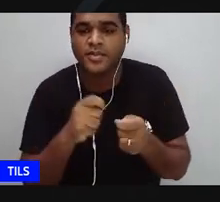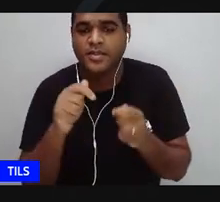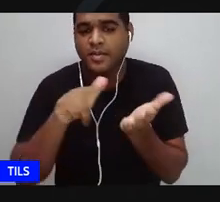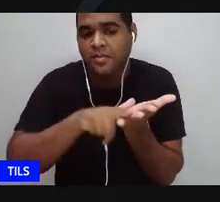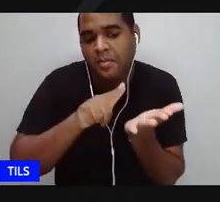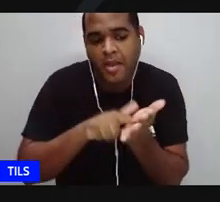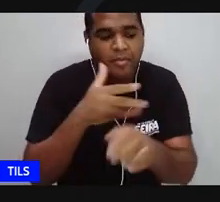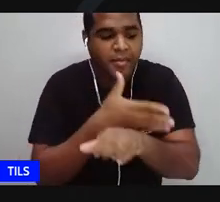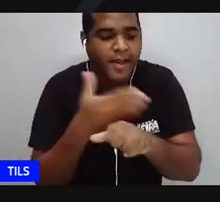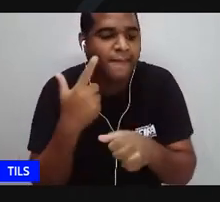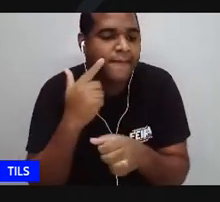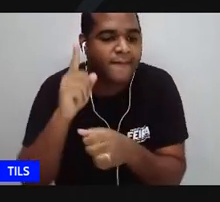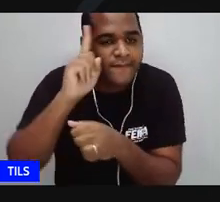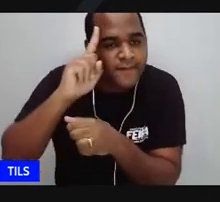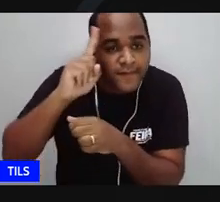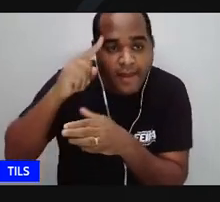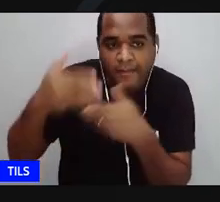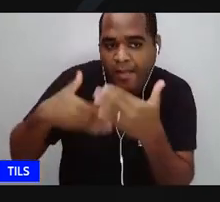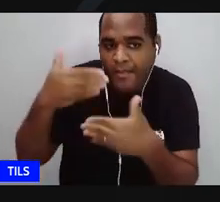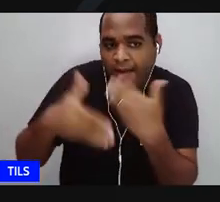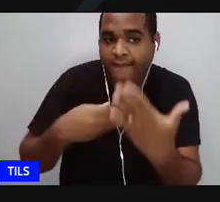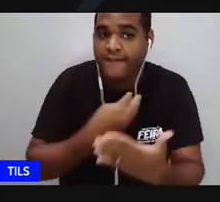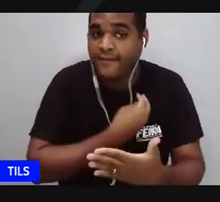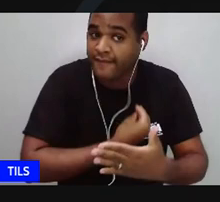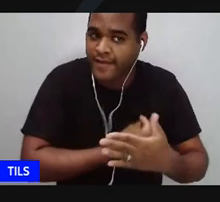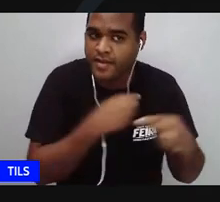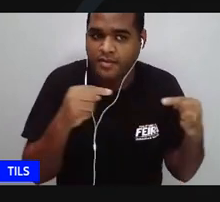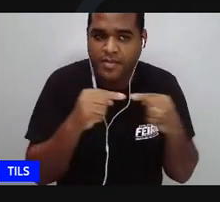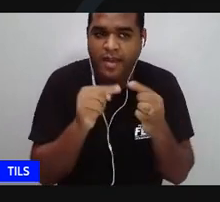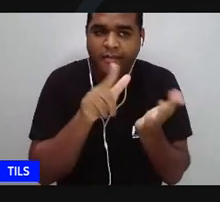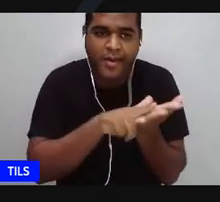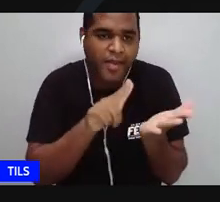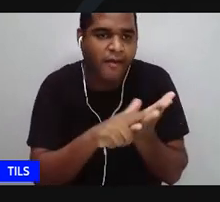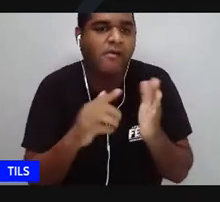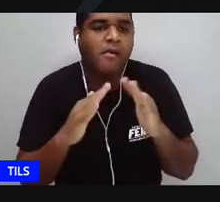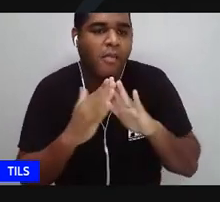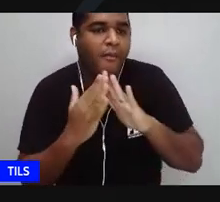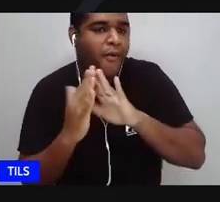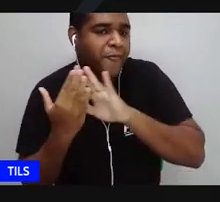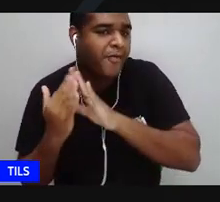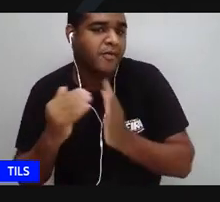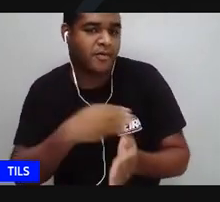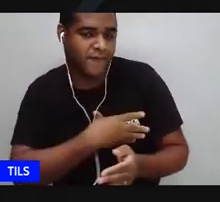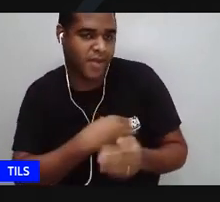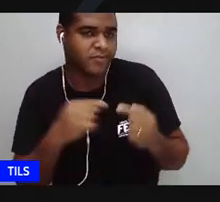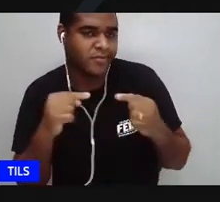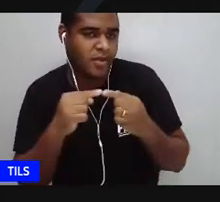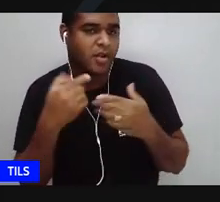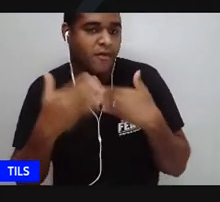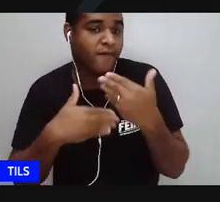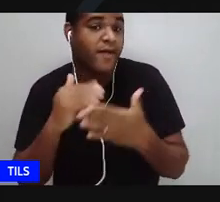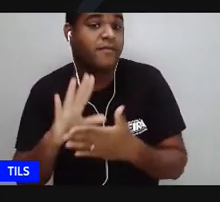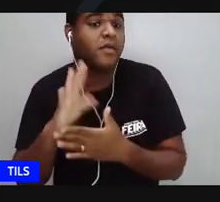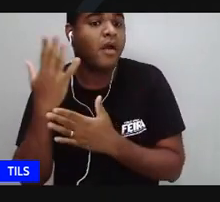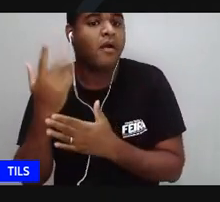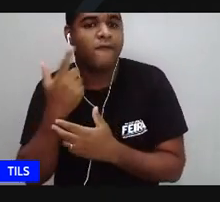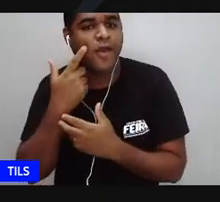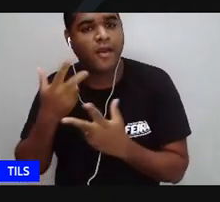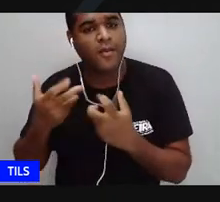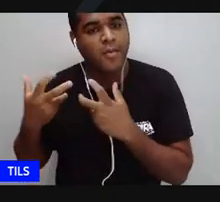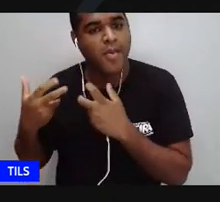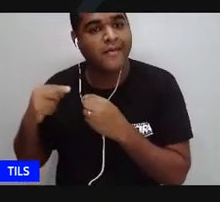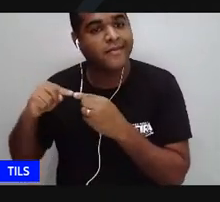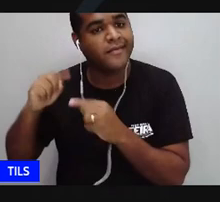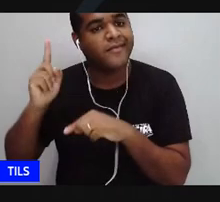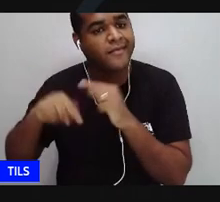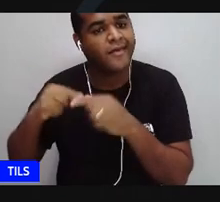escrevia coisas do dia a dia da vida, né? Na favela, na criação, na criação do Espírito e e aí ela ia guardar, aí ele viu aquele monte lá,